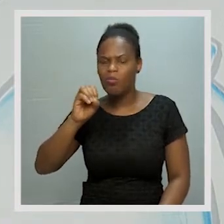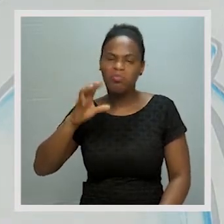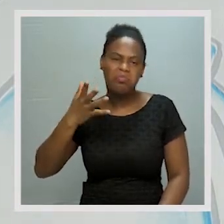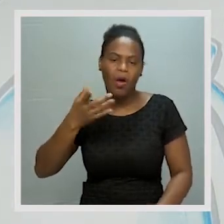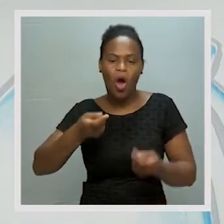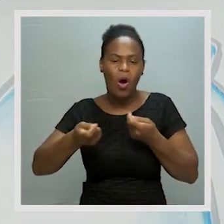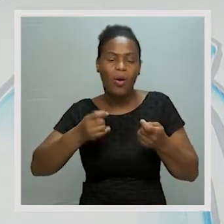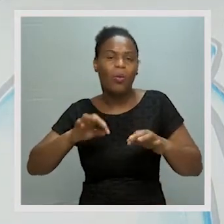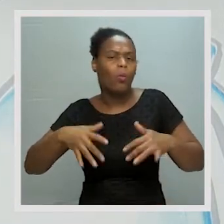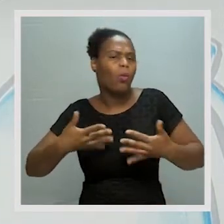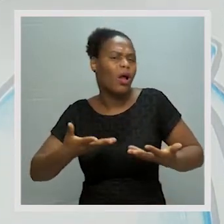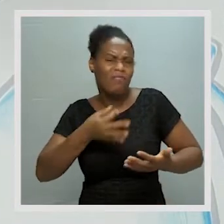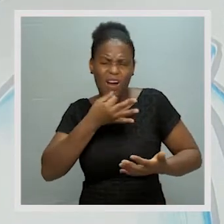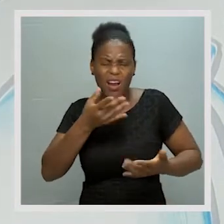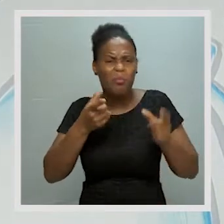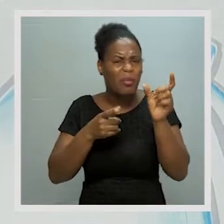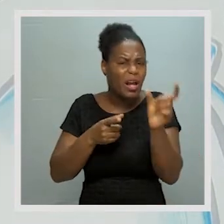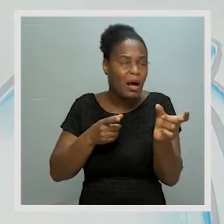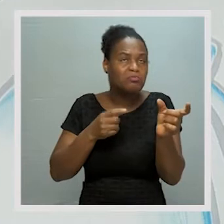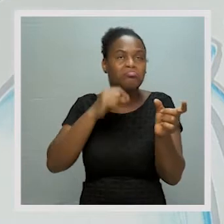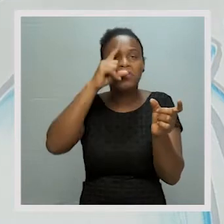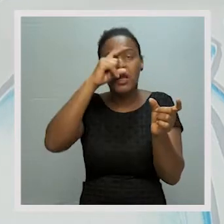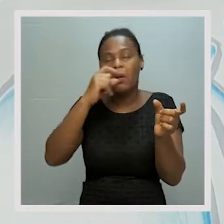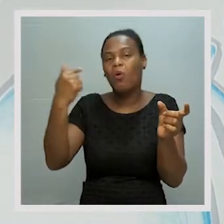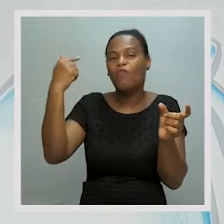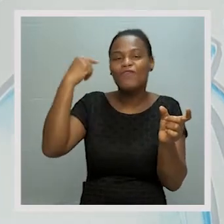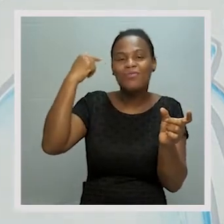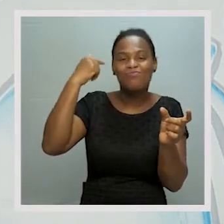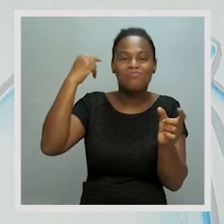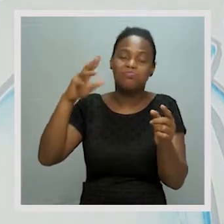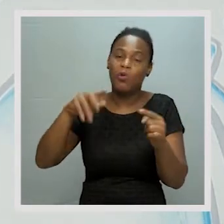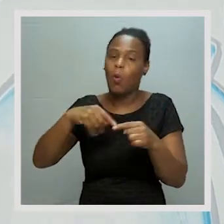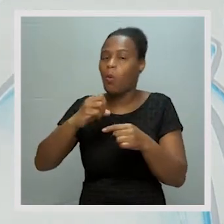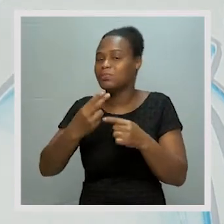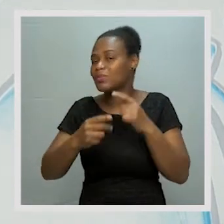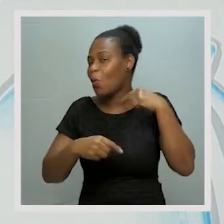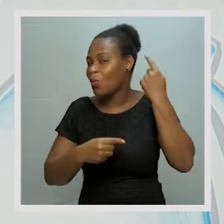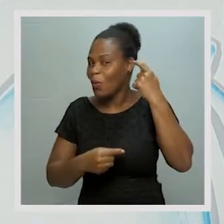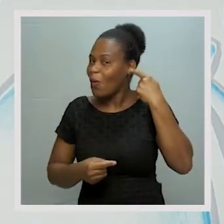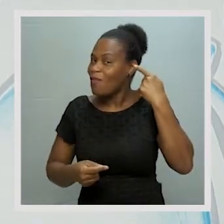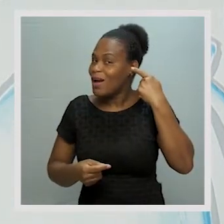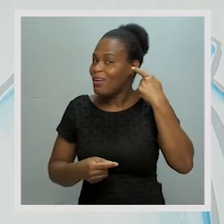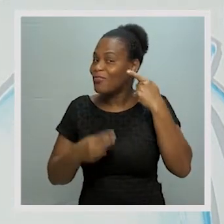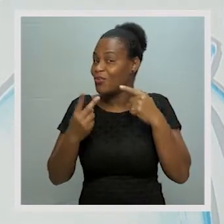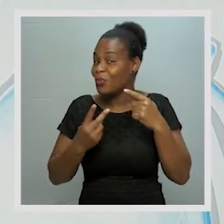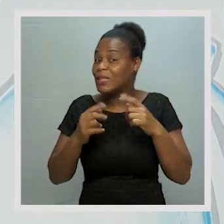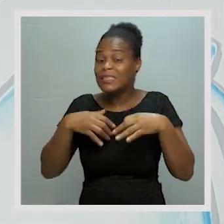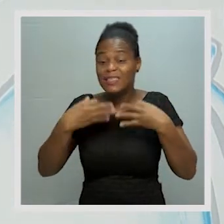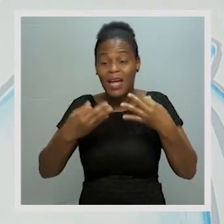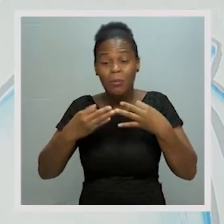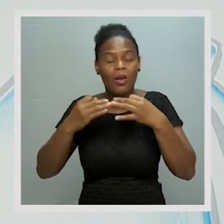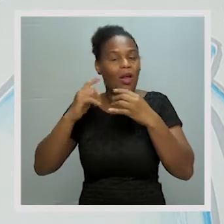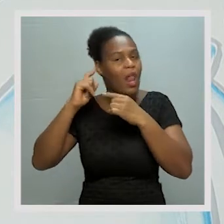Vocês se lembram logo dos ouvidos. Então, nós devemos